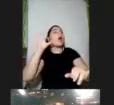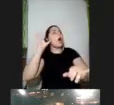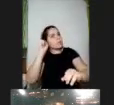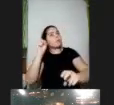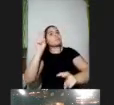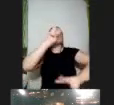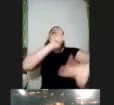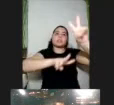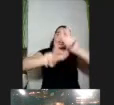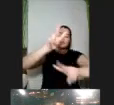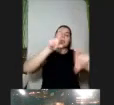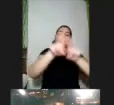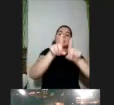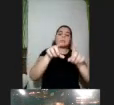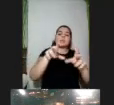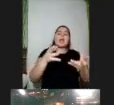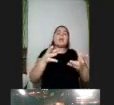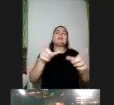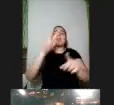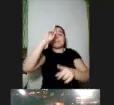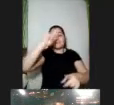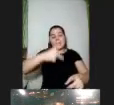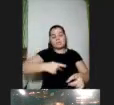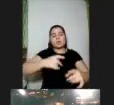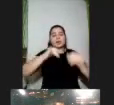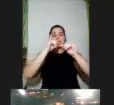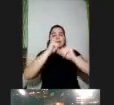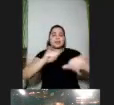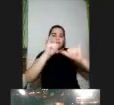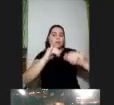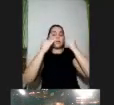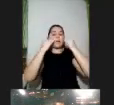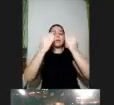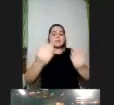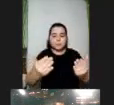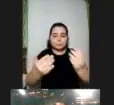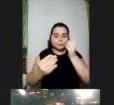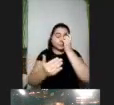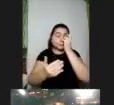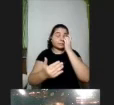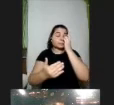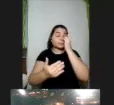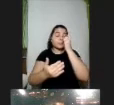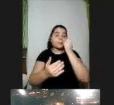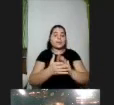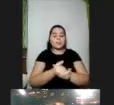e a possibilidade de você personalizar essa apresentação em função das questões da pessoa